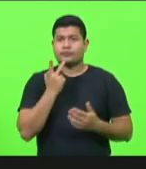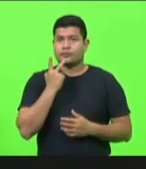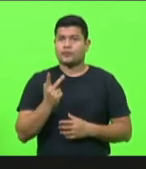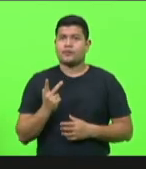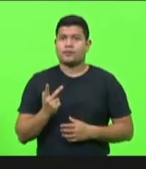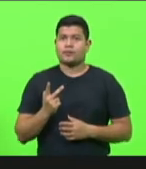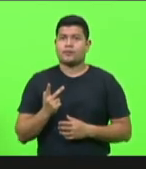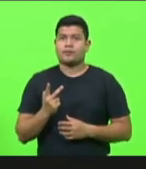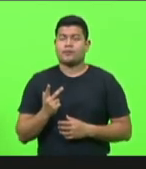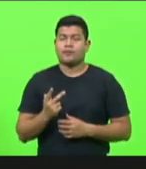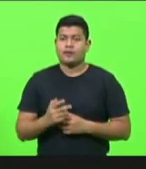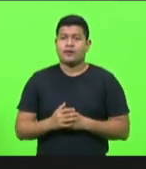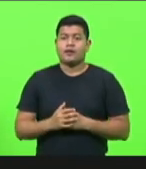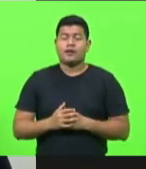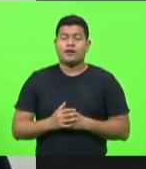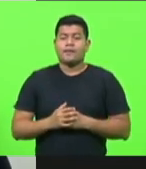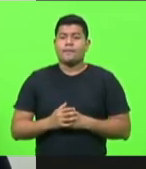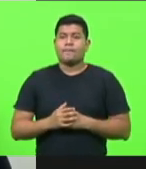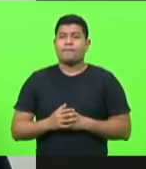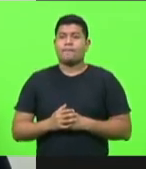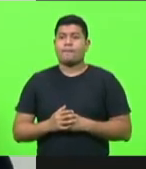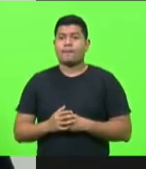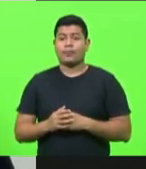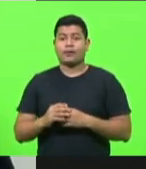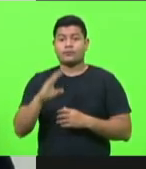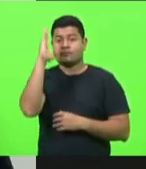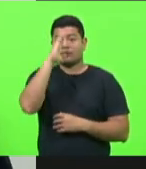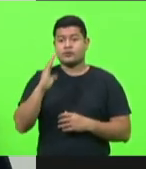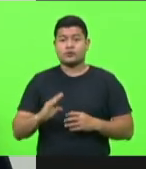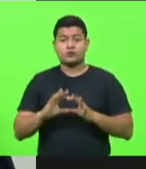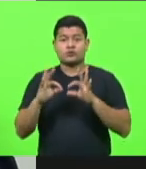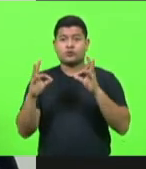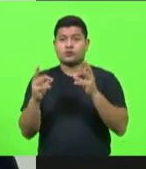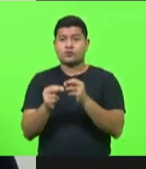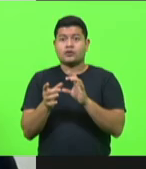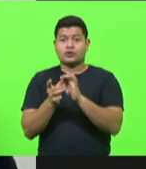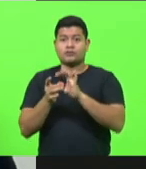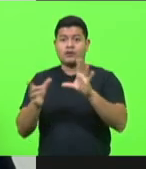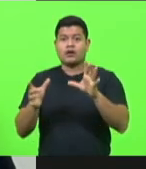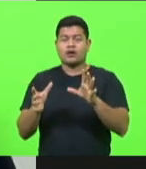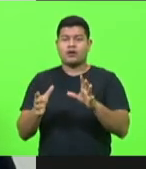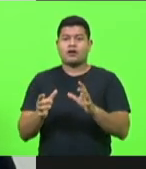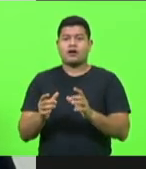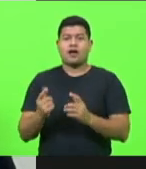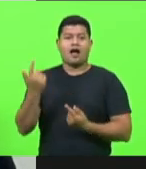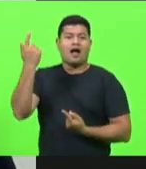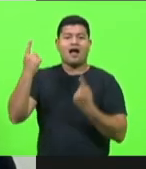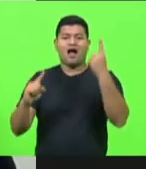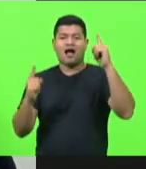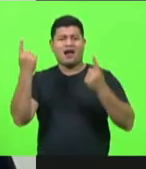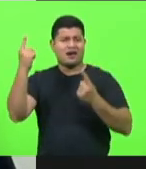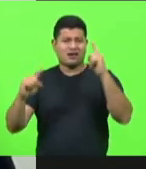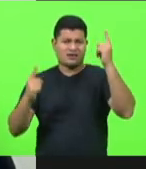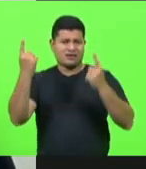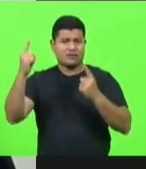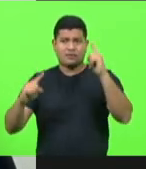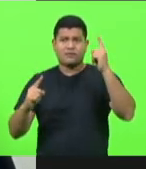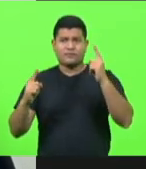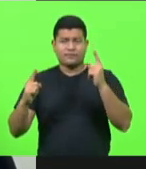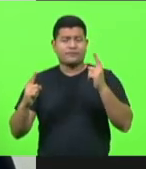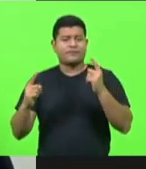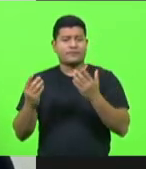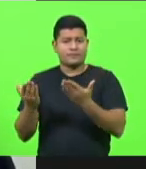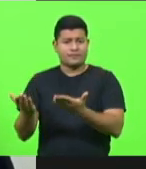o pessoal está falando em Brasil afora, em liberar o carnaval e situações